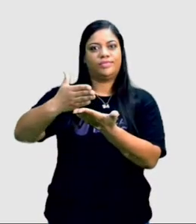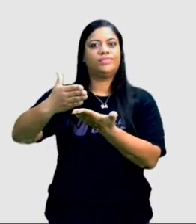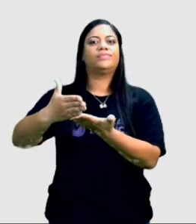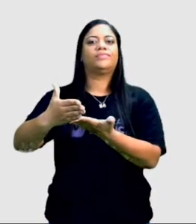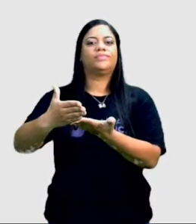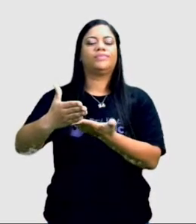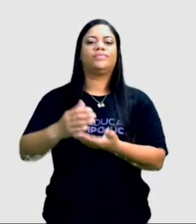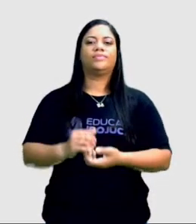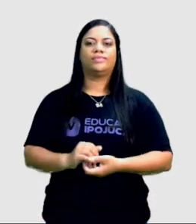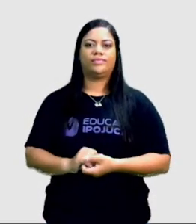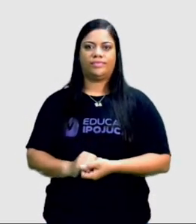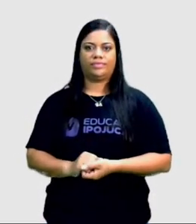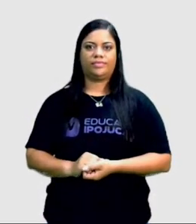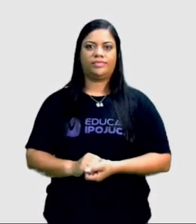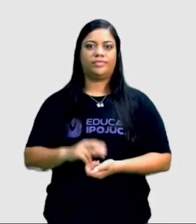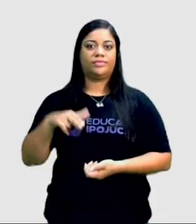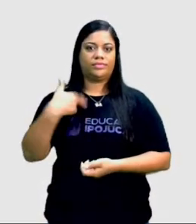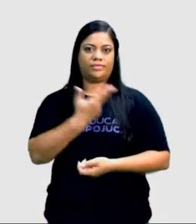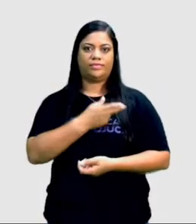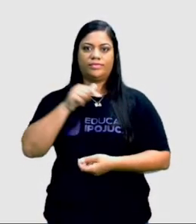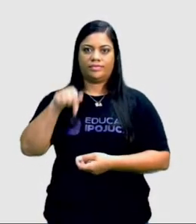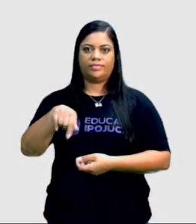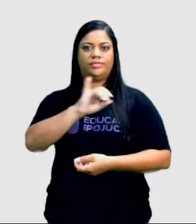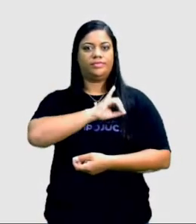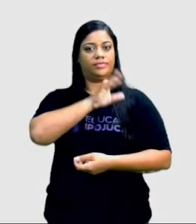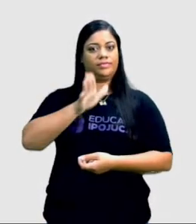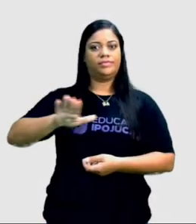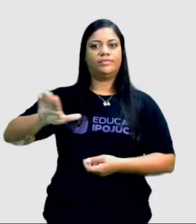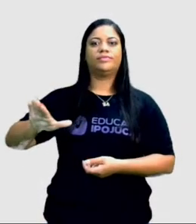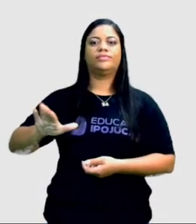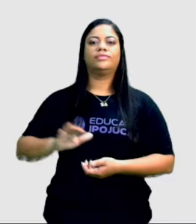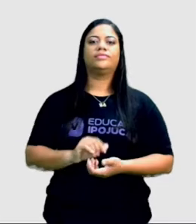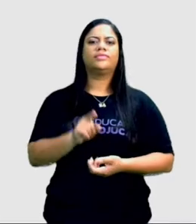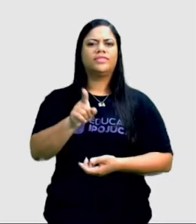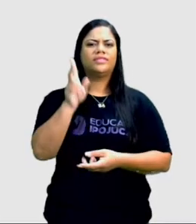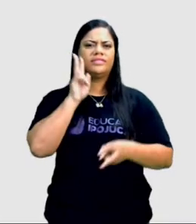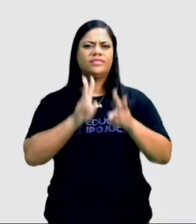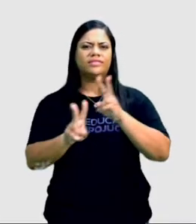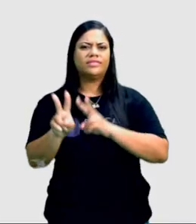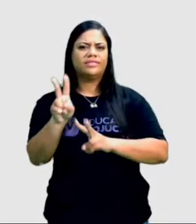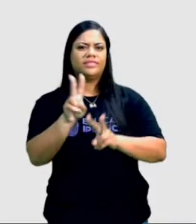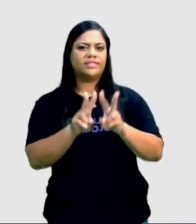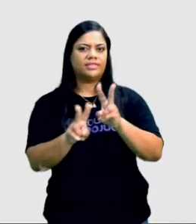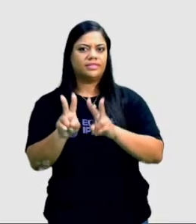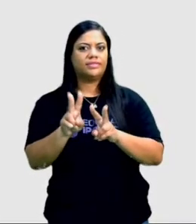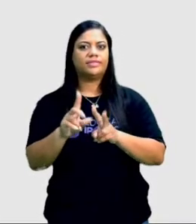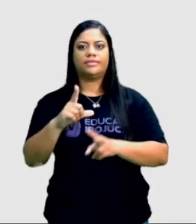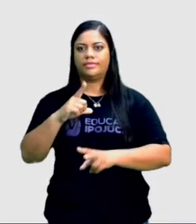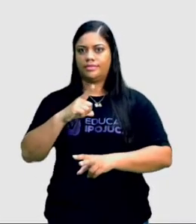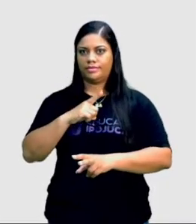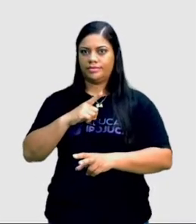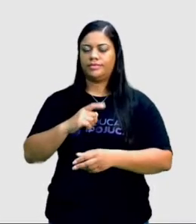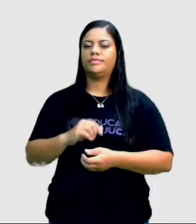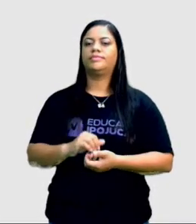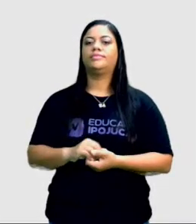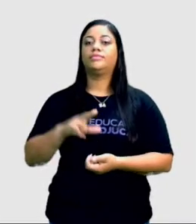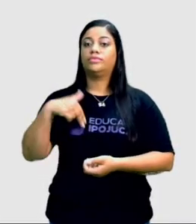Aqui eu coloquei o nosso distrito de Ipojuca, a cidade de Ipojuca. Então, se você observar, temos o nosso